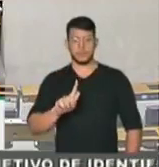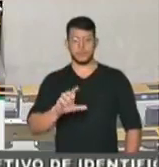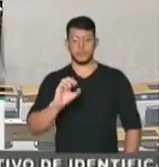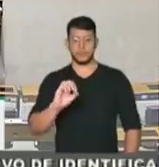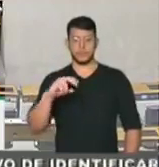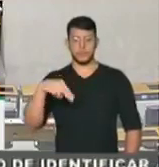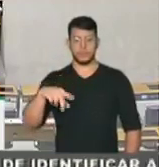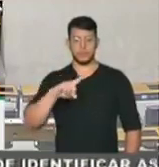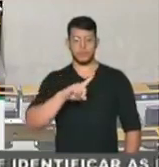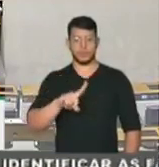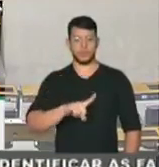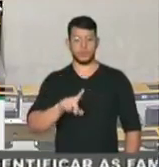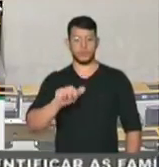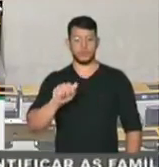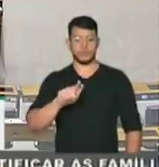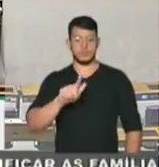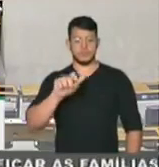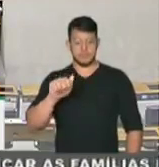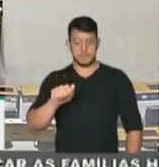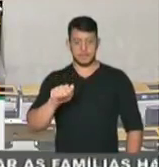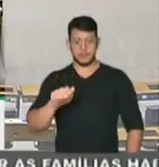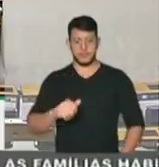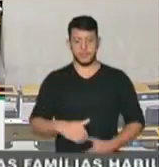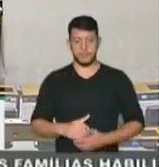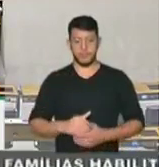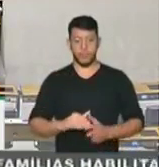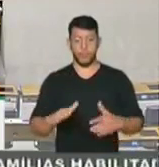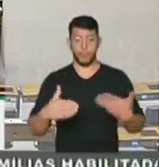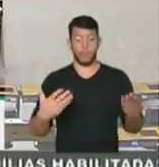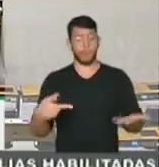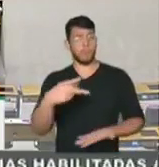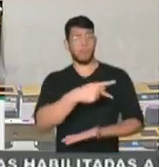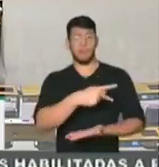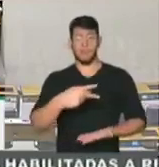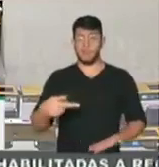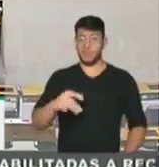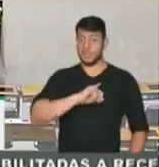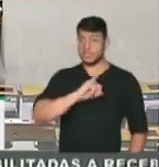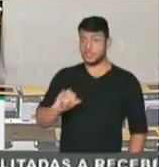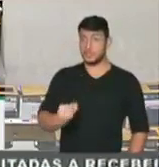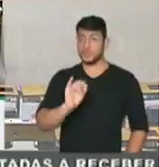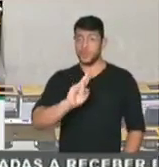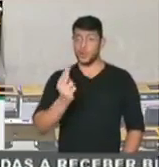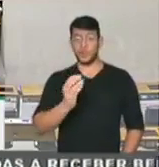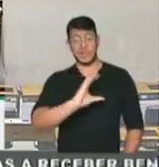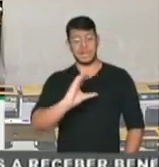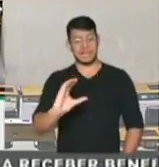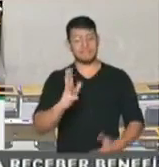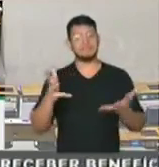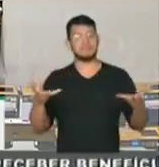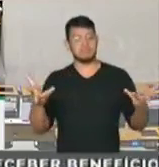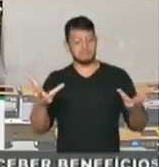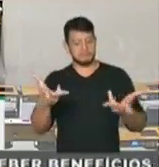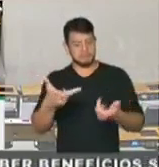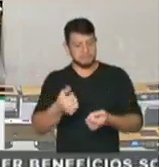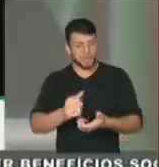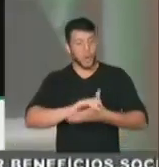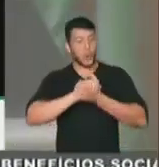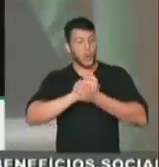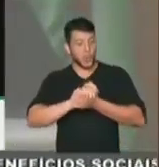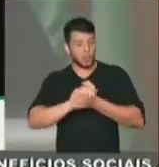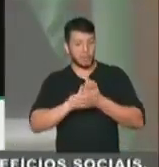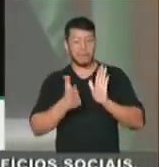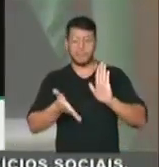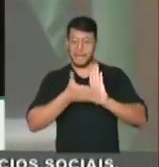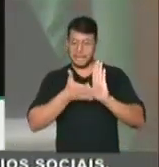Meu presidente, J.H.C., V. Exª foi para o céu sem morrer aí na presidência, isso é muito importante. Cumprimentar, senhores e